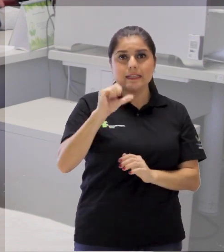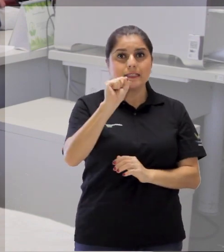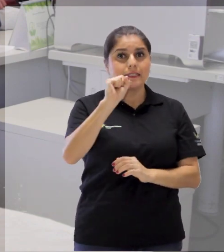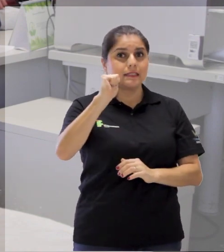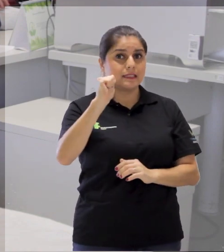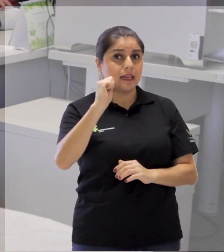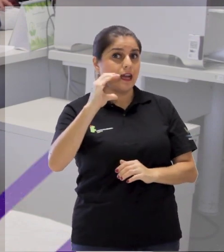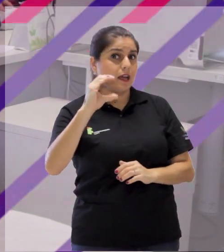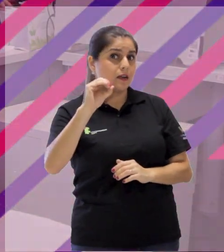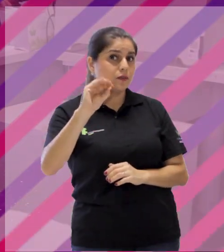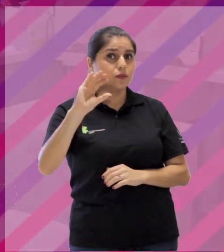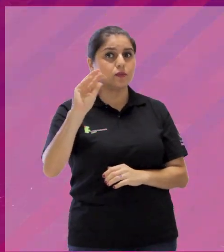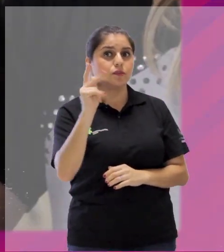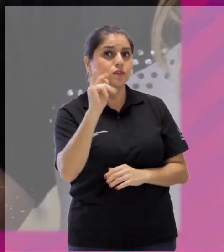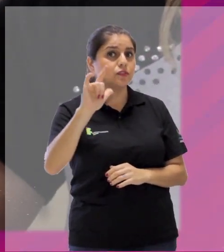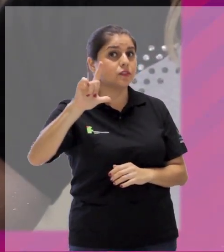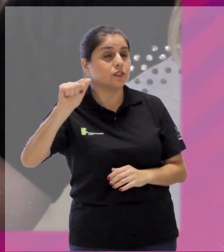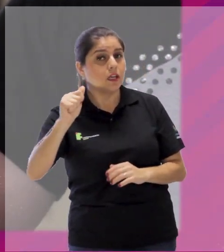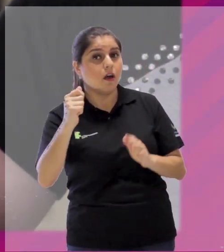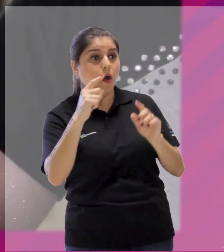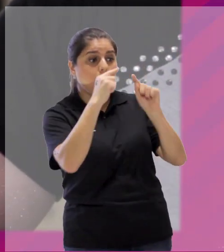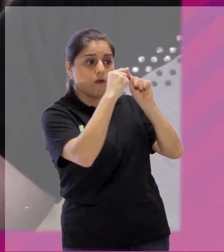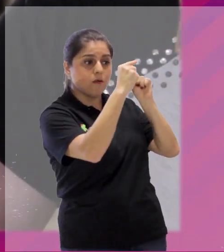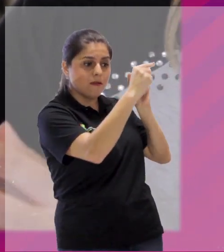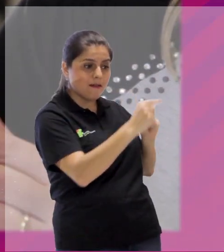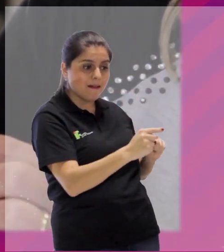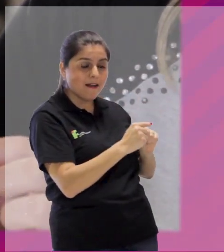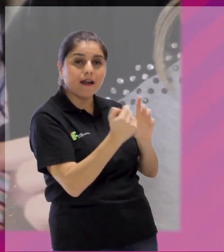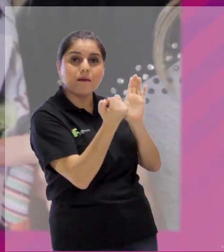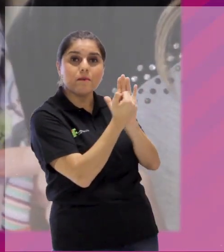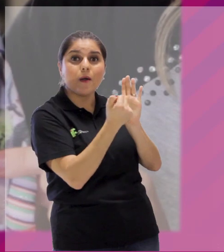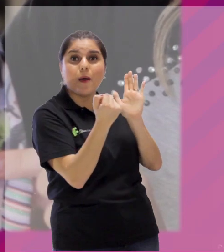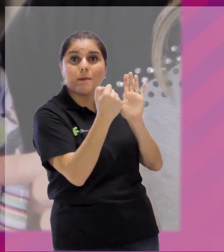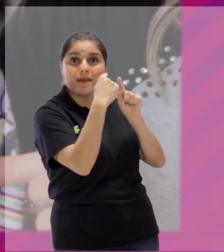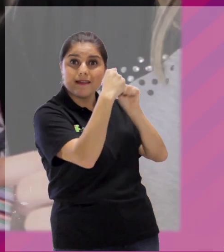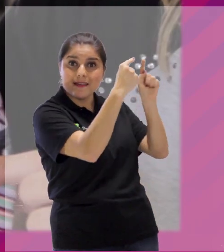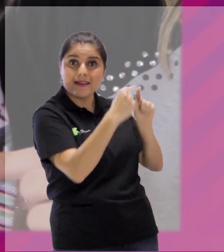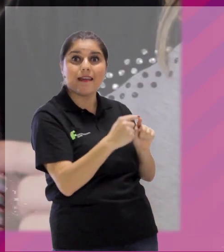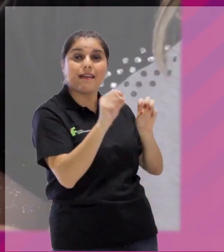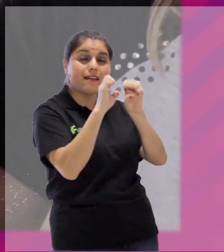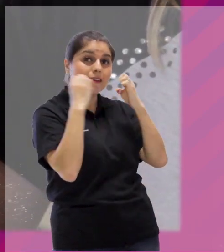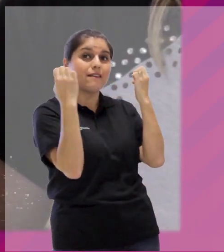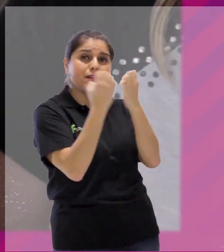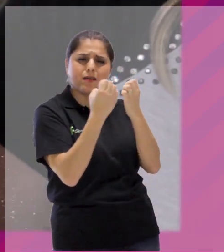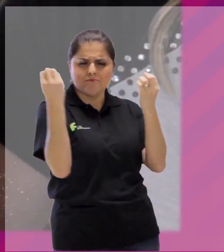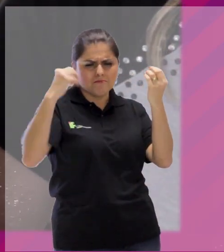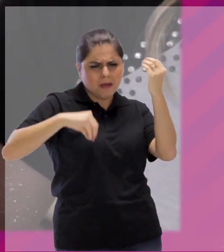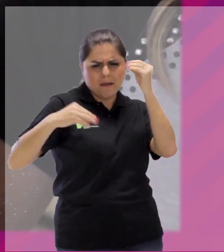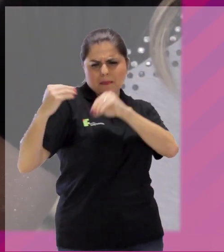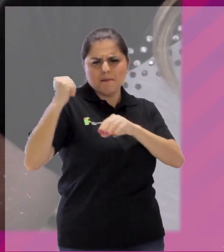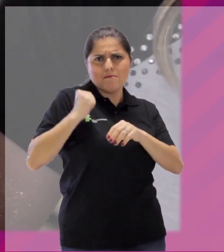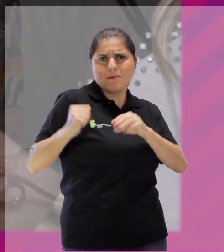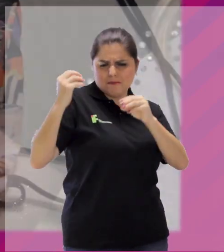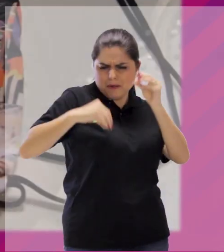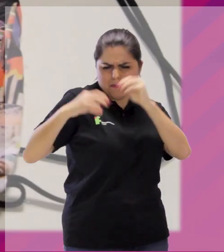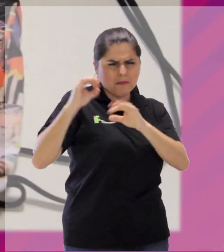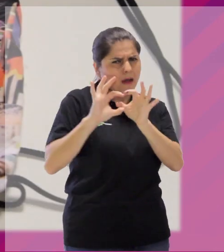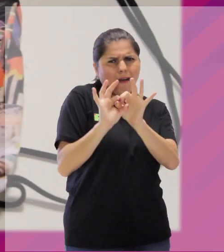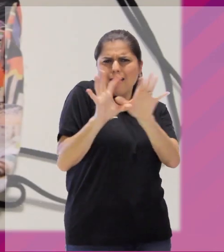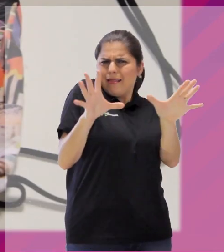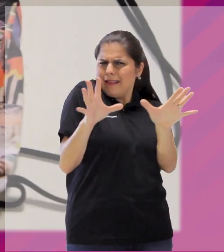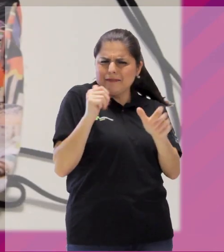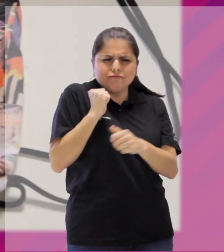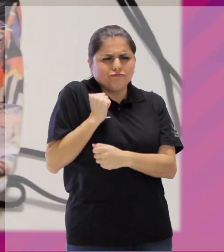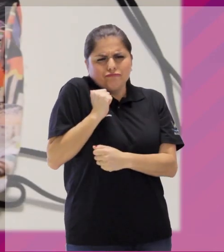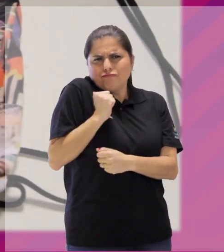Essa aqui é a sacochila. Ela traz a estampa do cartaz do evento e você vai poder guardar aqui tudo o que